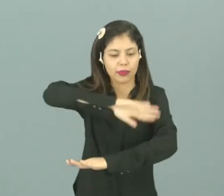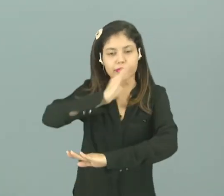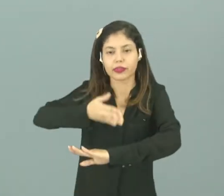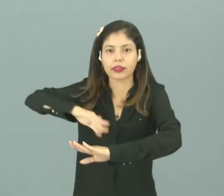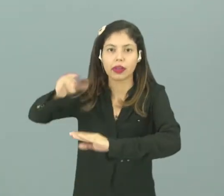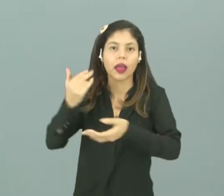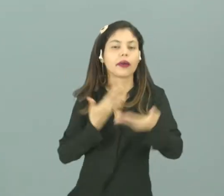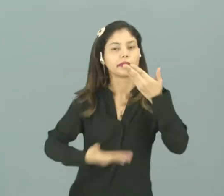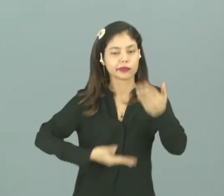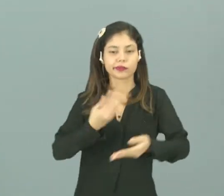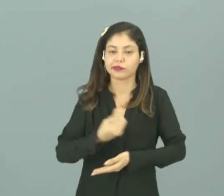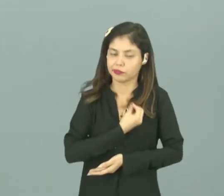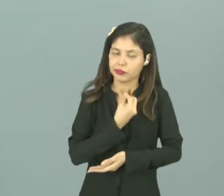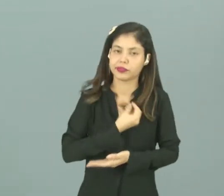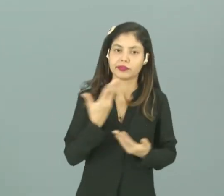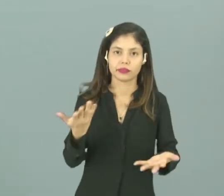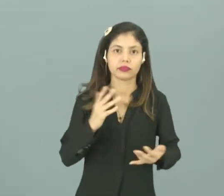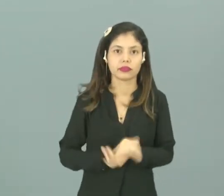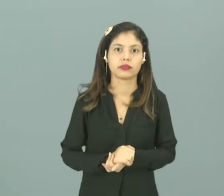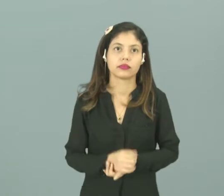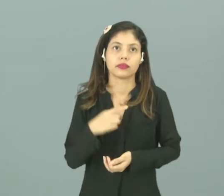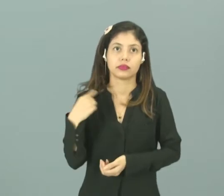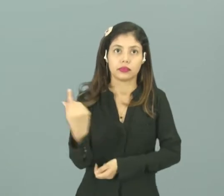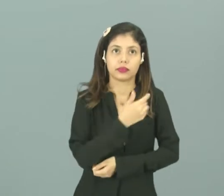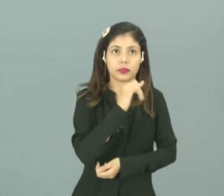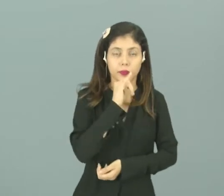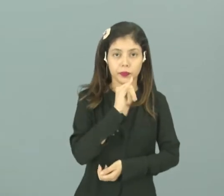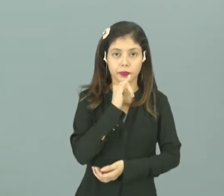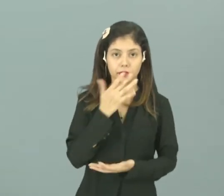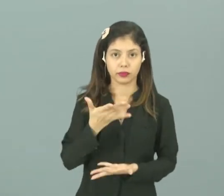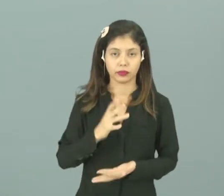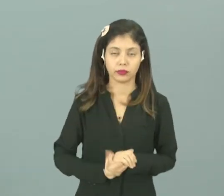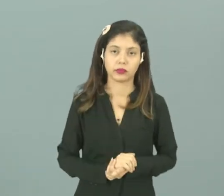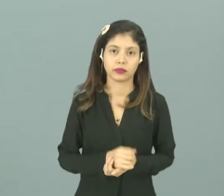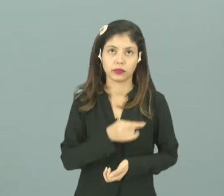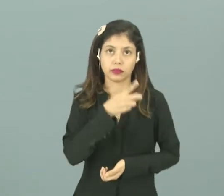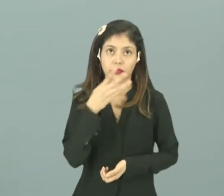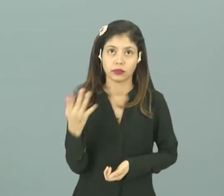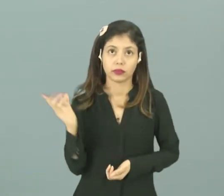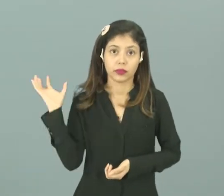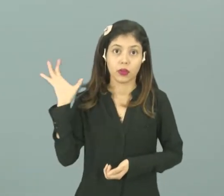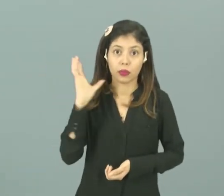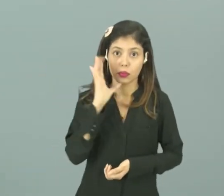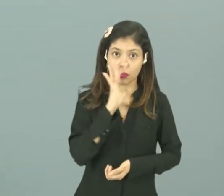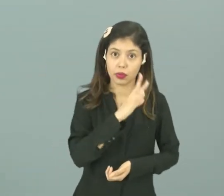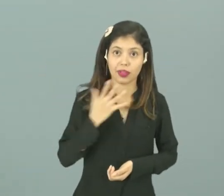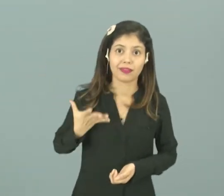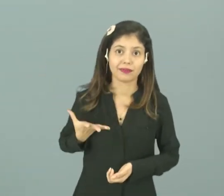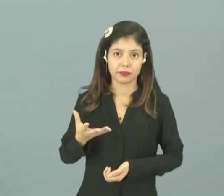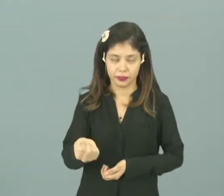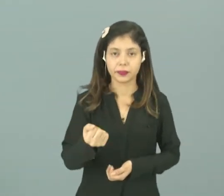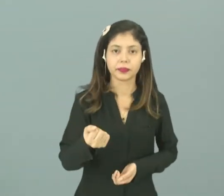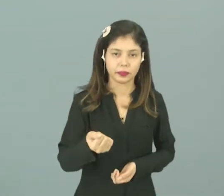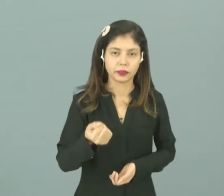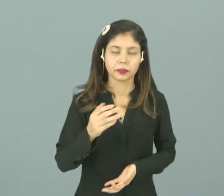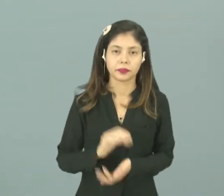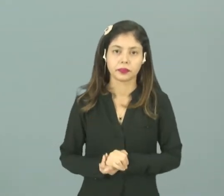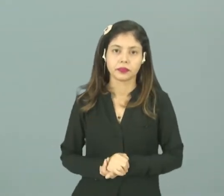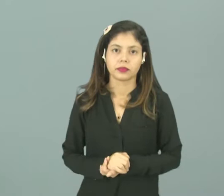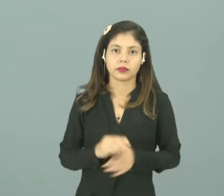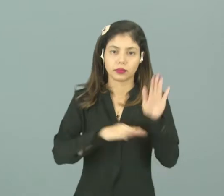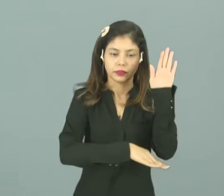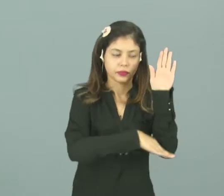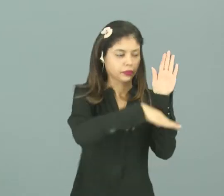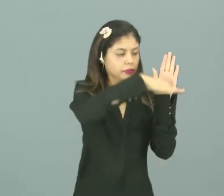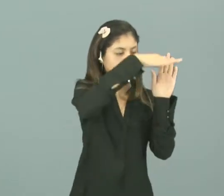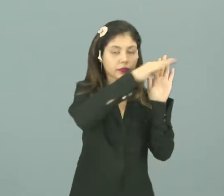em harmonia. No caso, a gente tem aí um exemplo da quantidade de calor que a gente recebe, né? Da temperatura, do